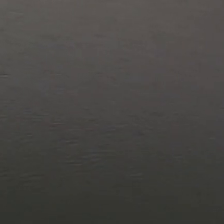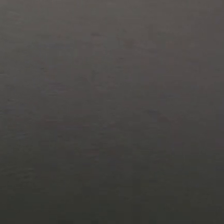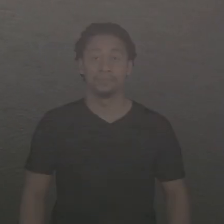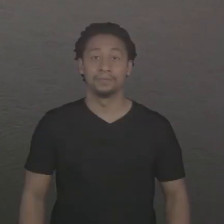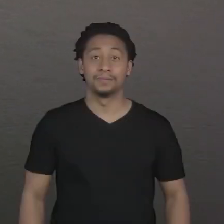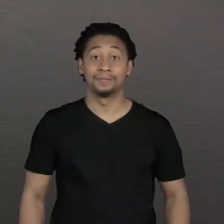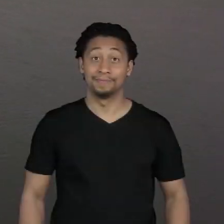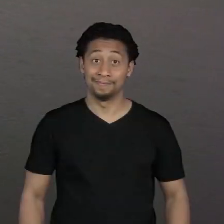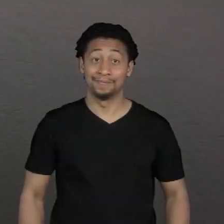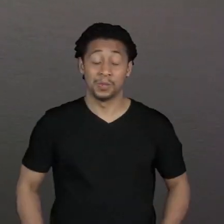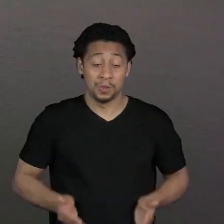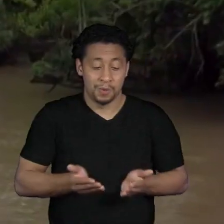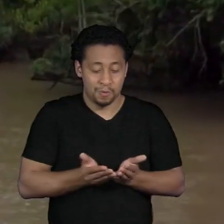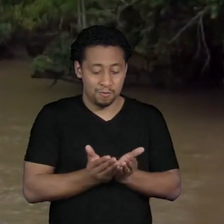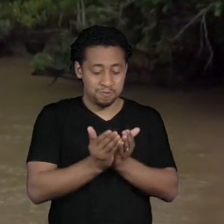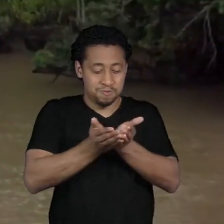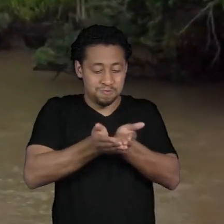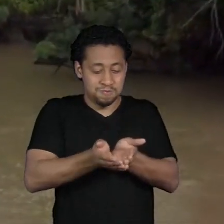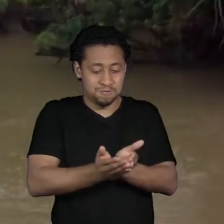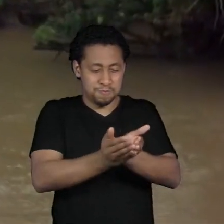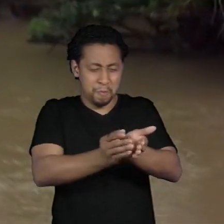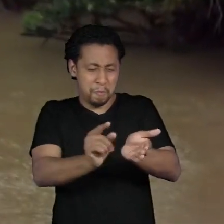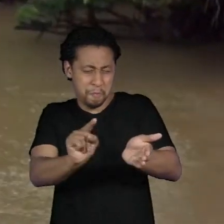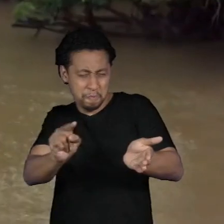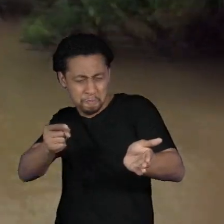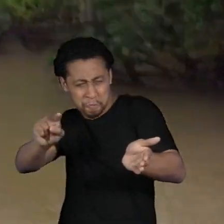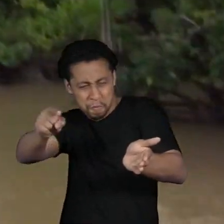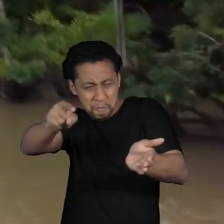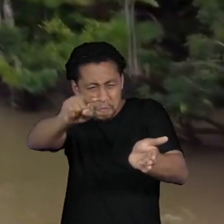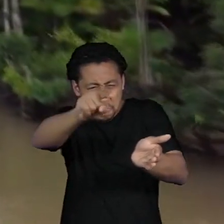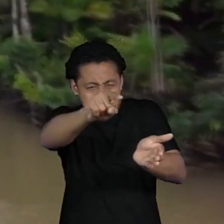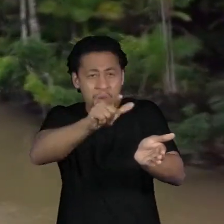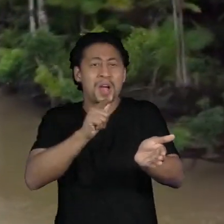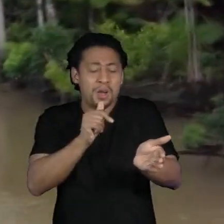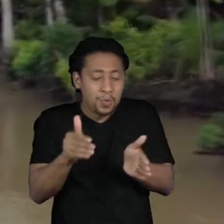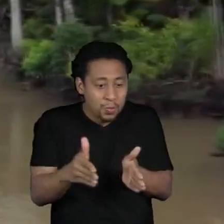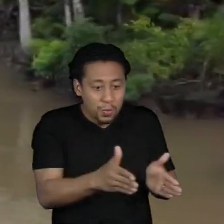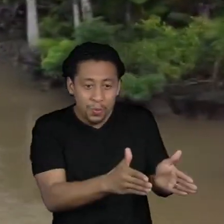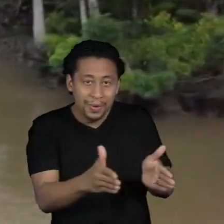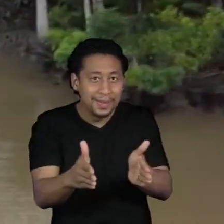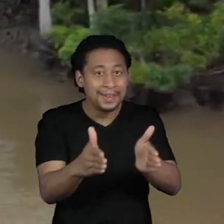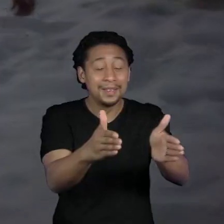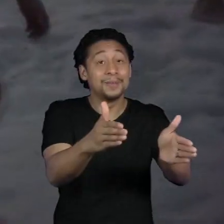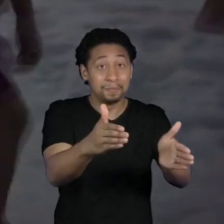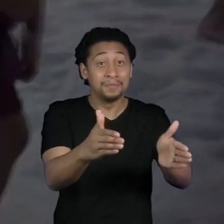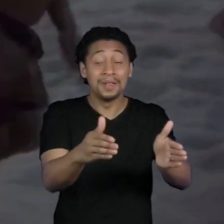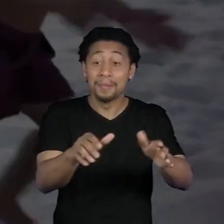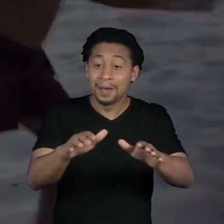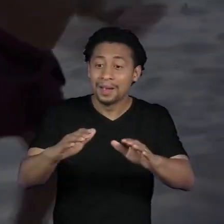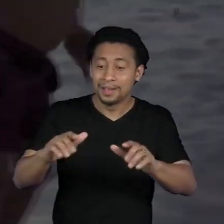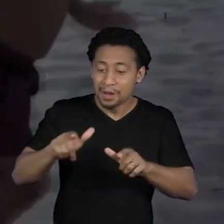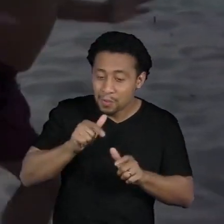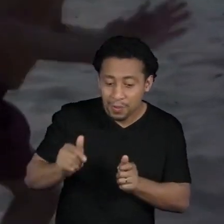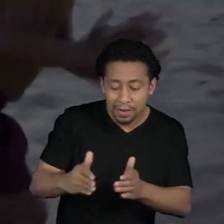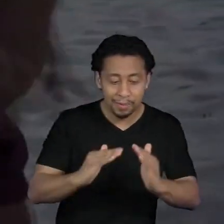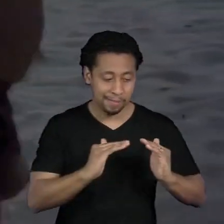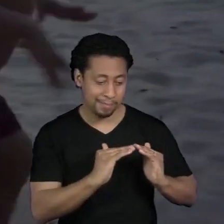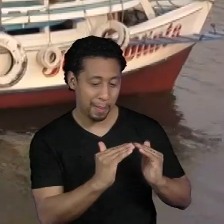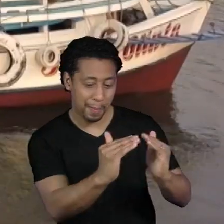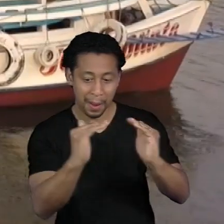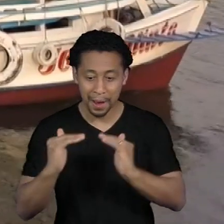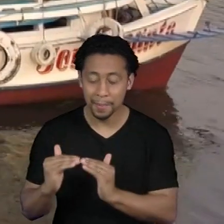Atravessar grandes rios amazônicos levando música para comunidades ribeirinhas O mini